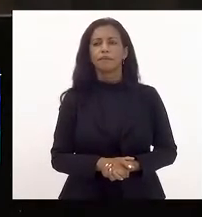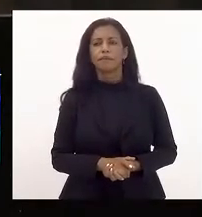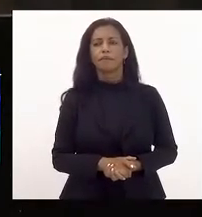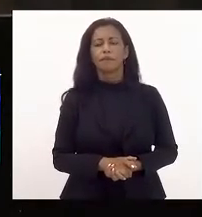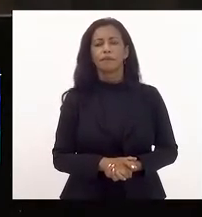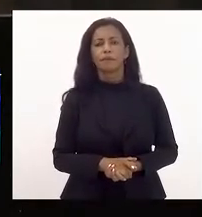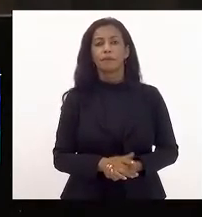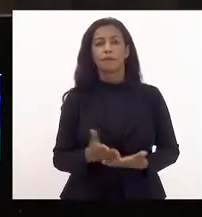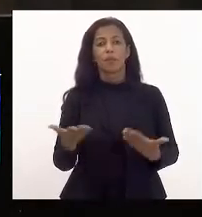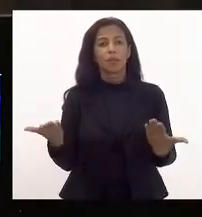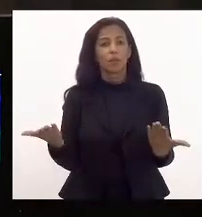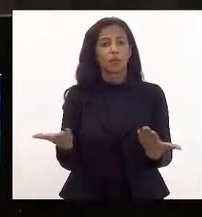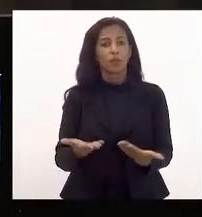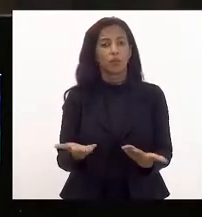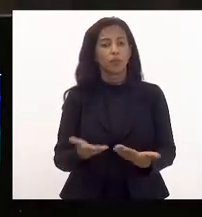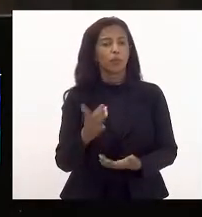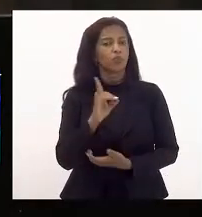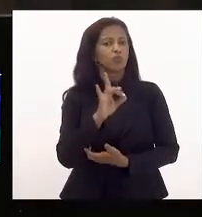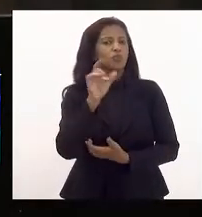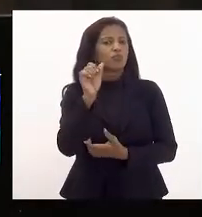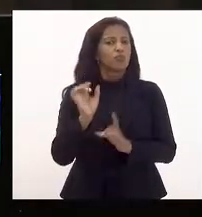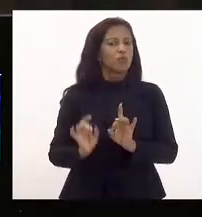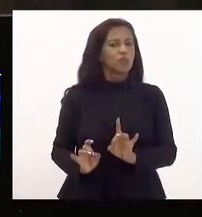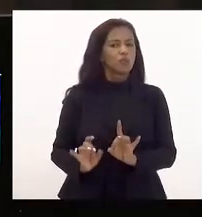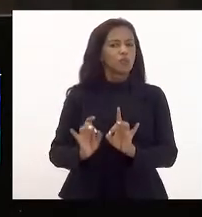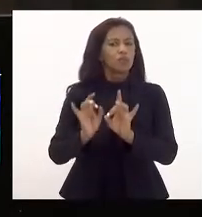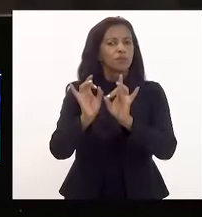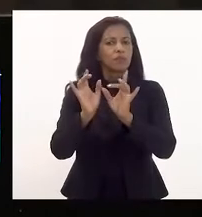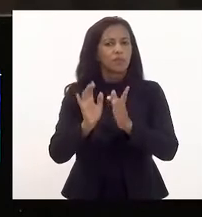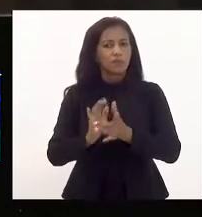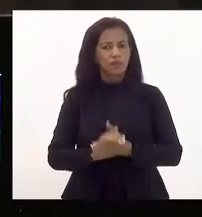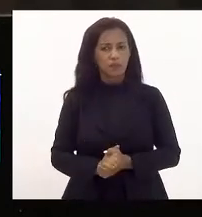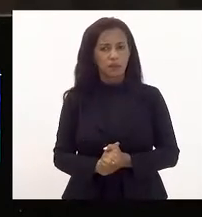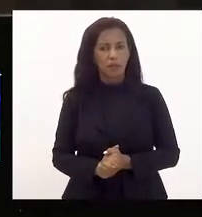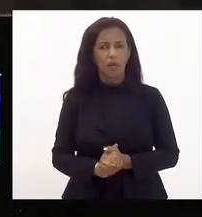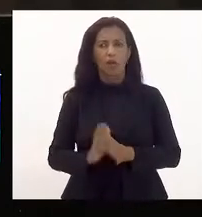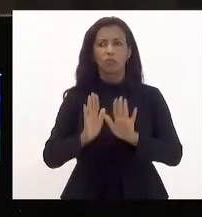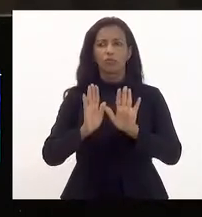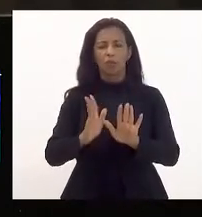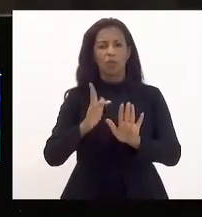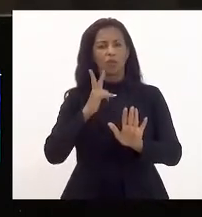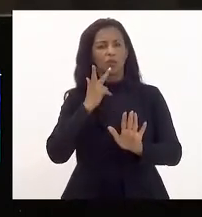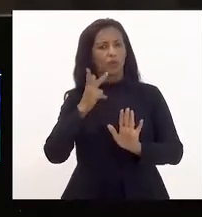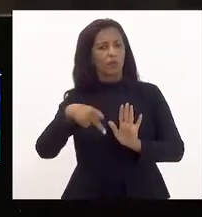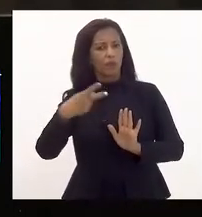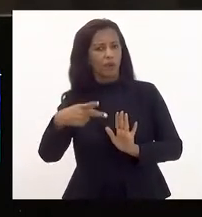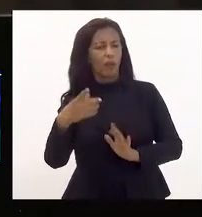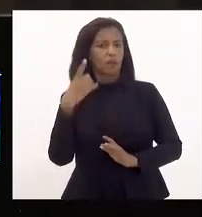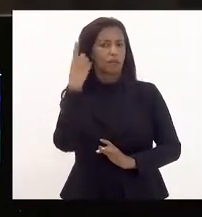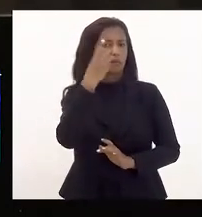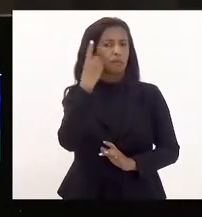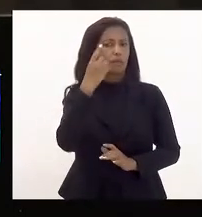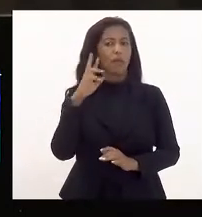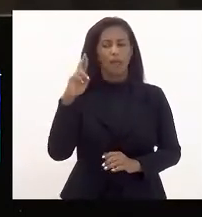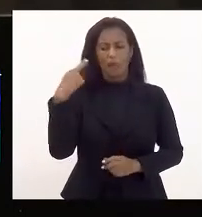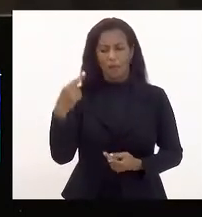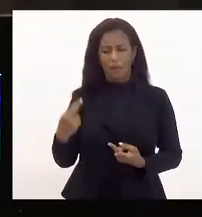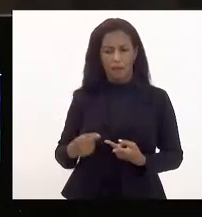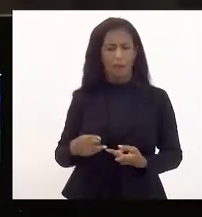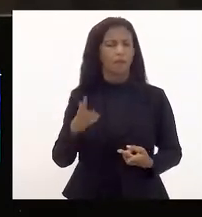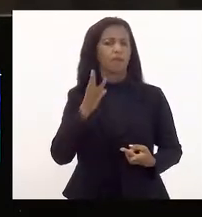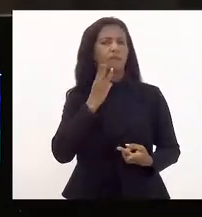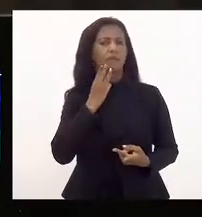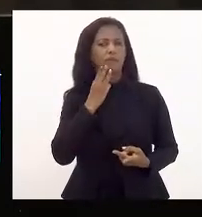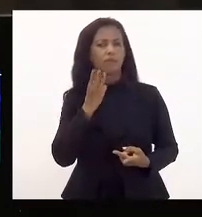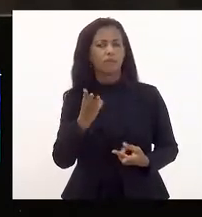E hoje, um dia especial, porque dia já foi mencionado aqui pela deputada Renata, deputado Valdeck,